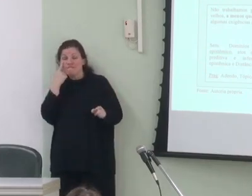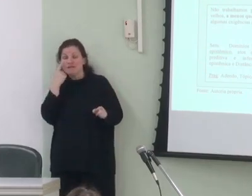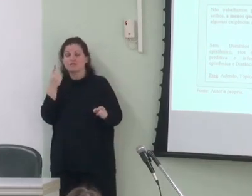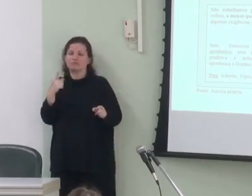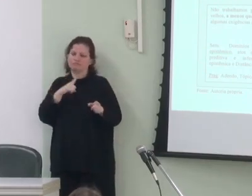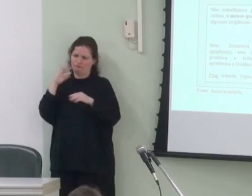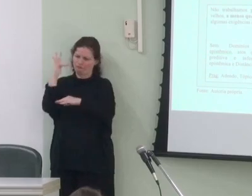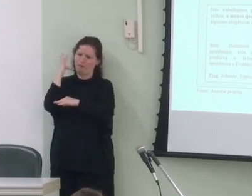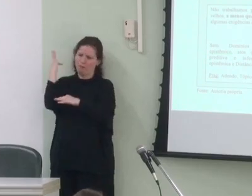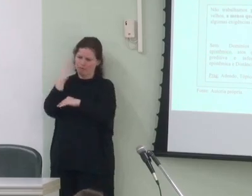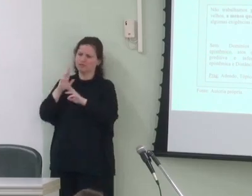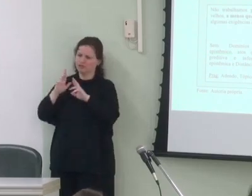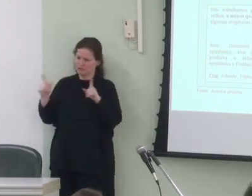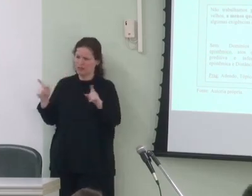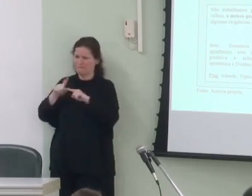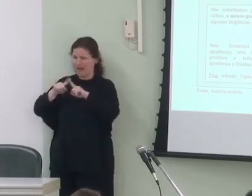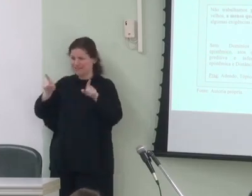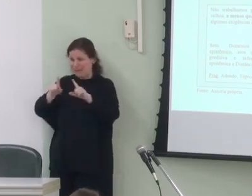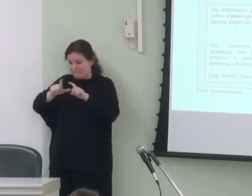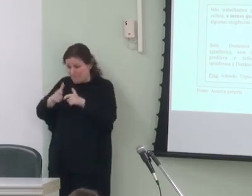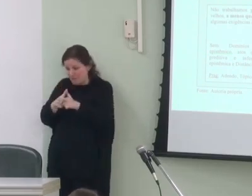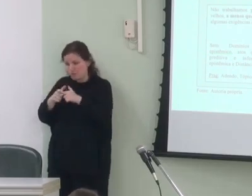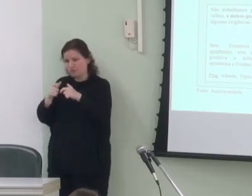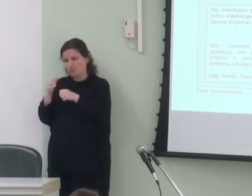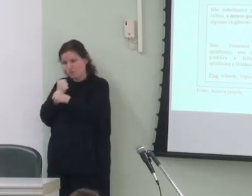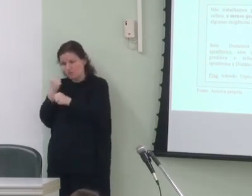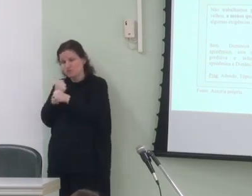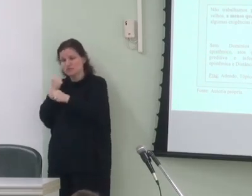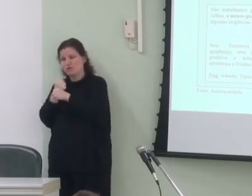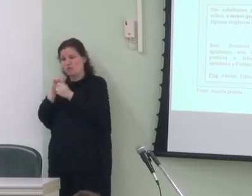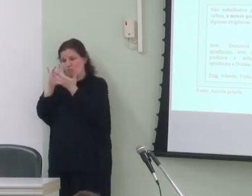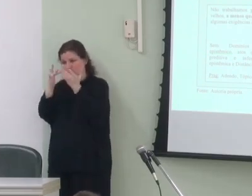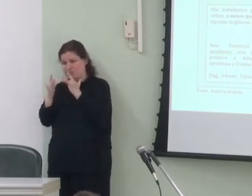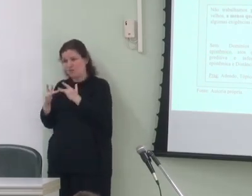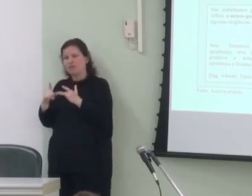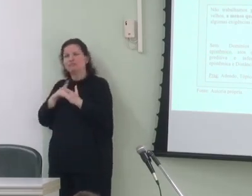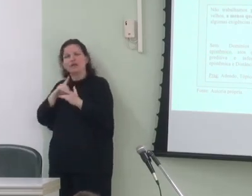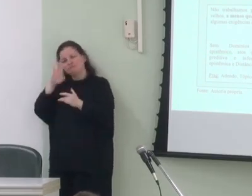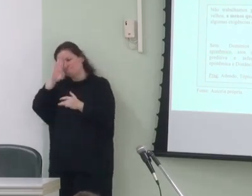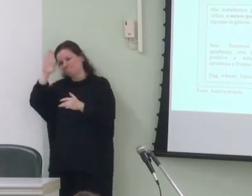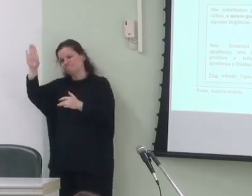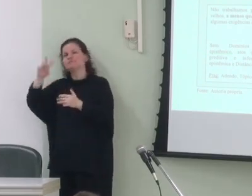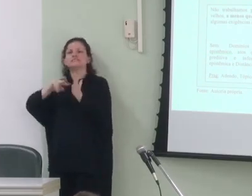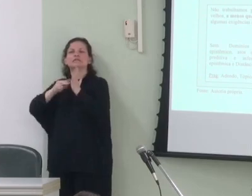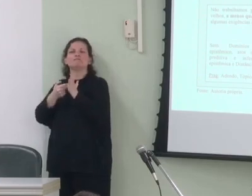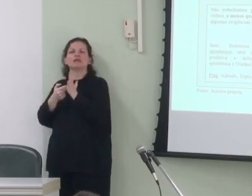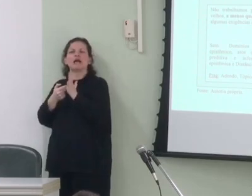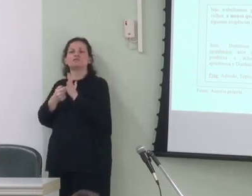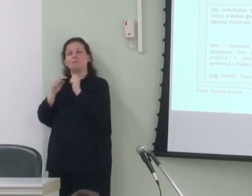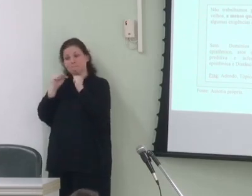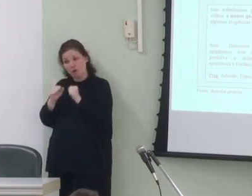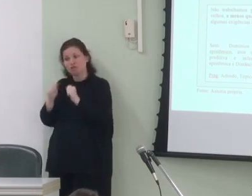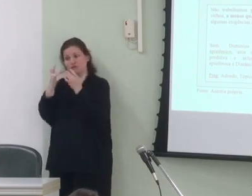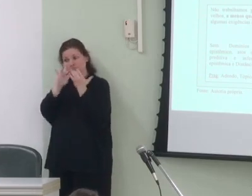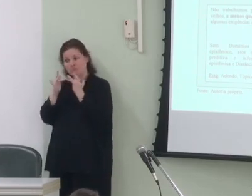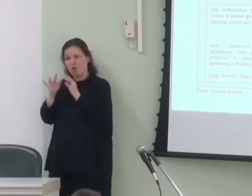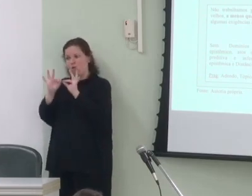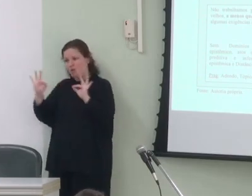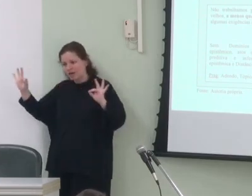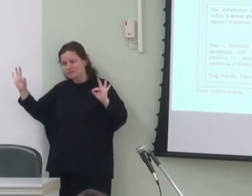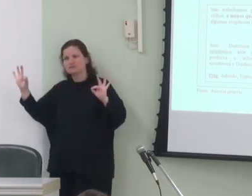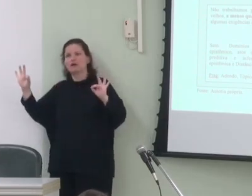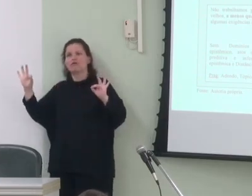formalmente distintas as microconstruções conectoras compartilham uma parte substancial de significado podem conectar orações